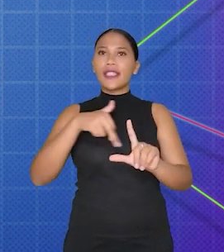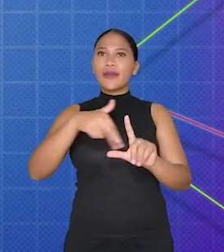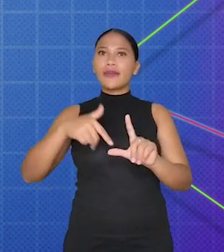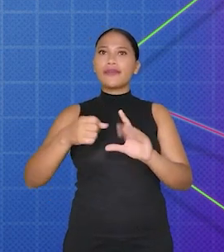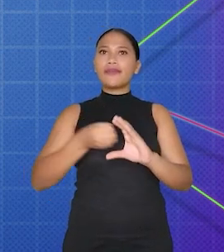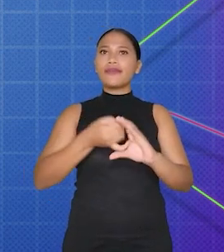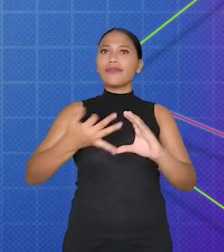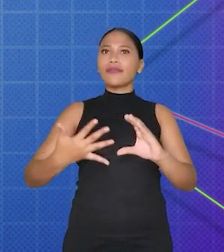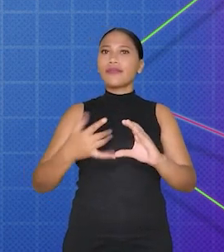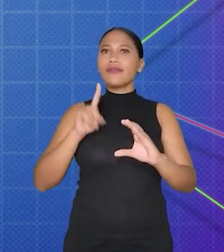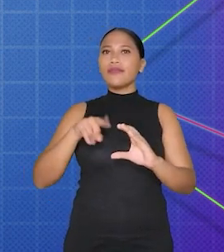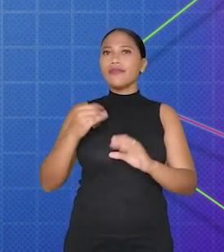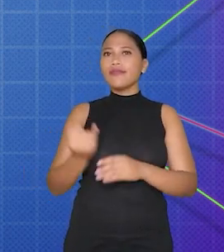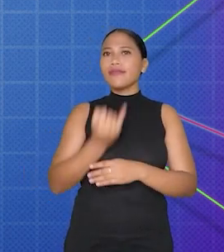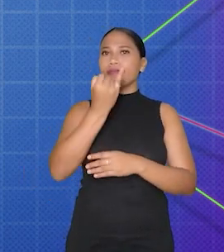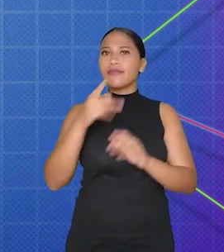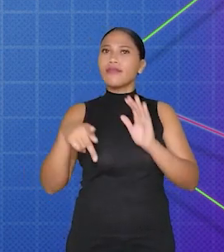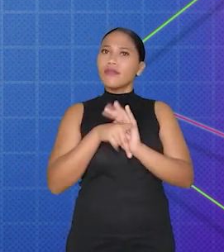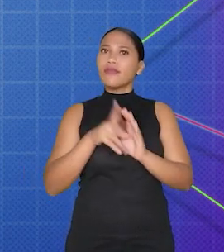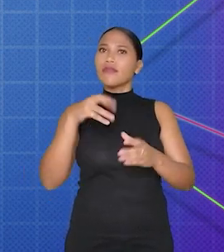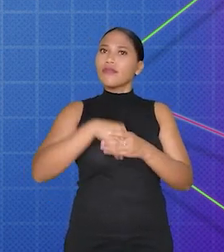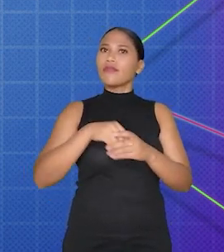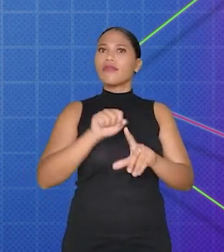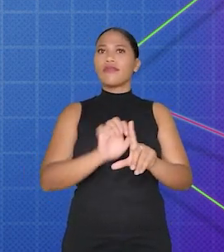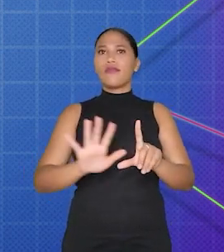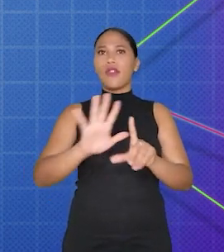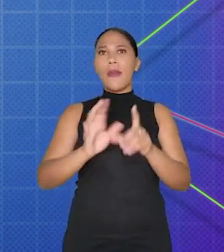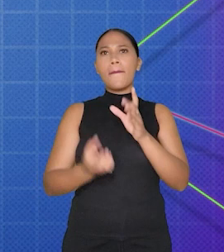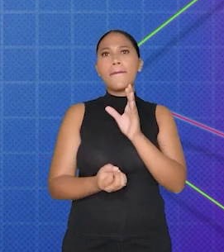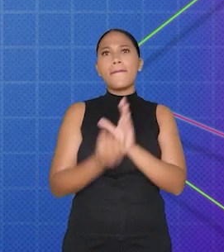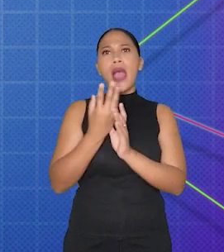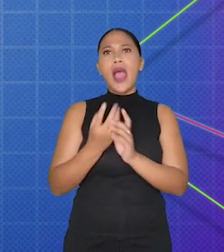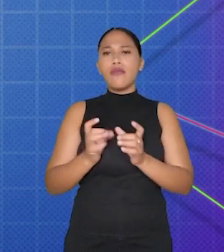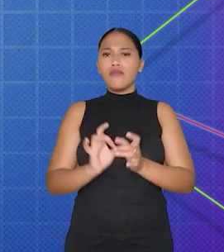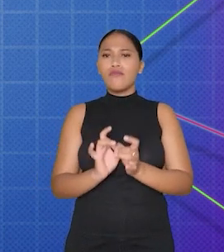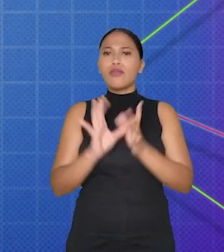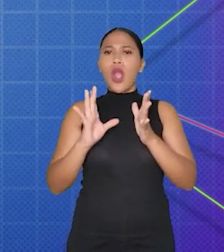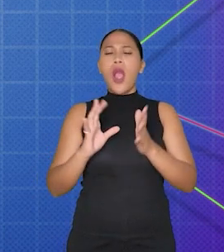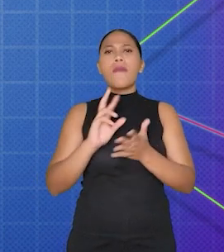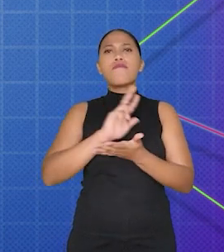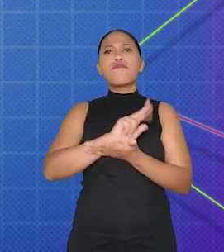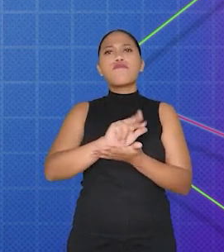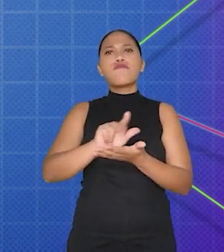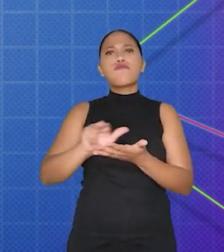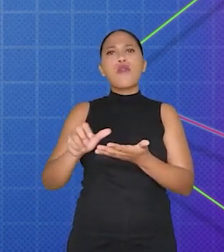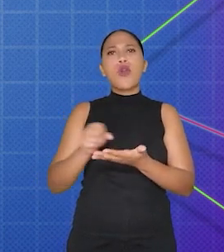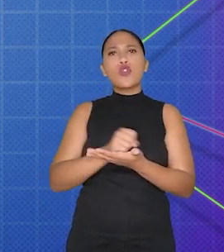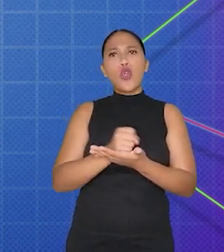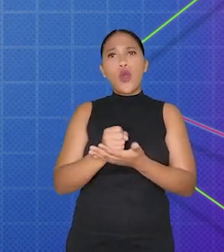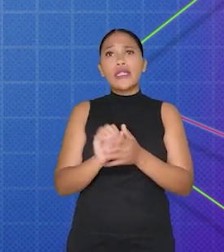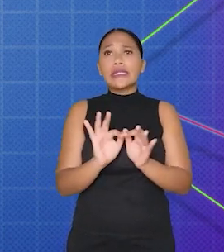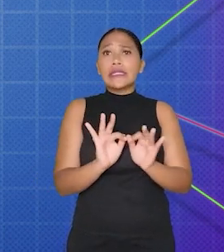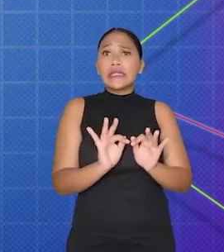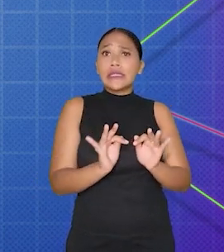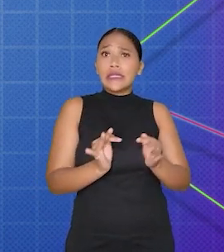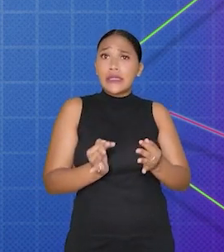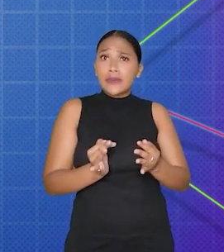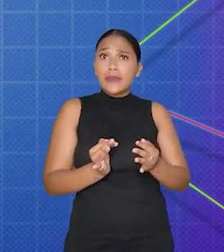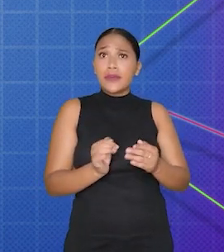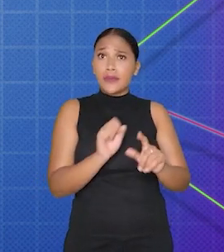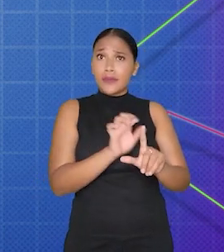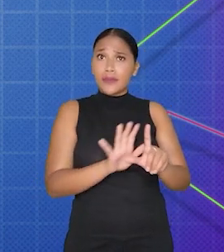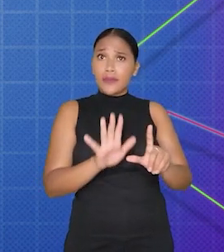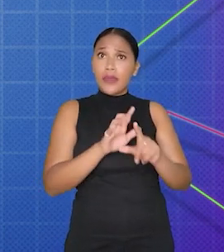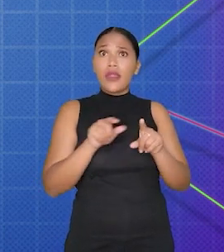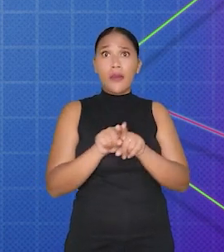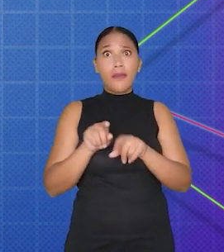e animação é uma característica fundamental do Construct, permitindo a criação de uma grande variedade de jogos, desde jogos simples de